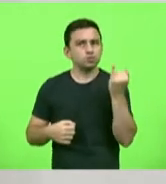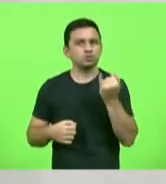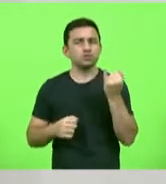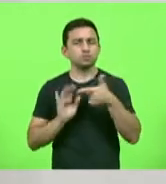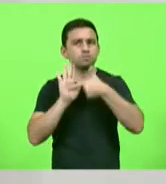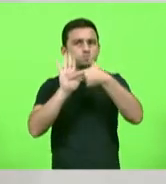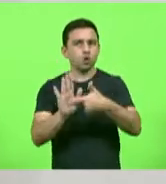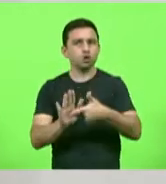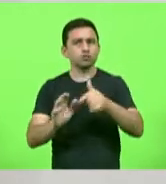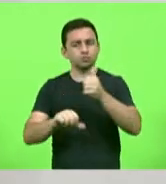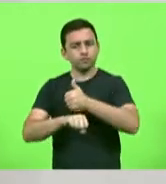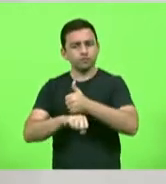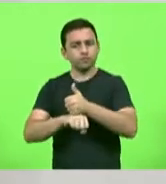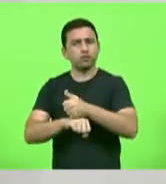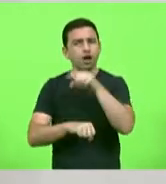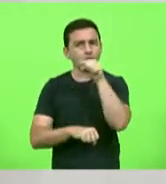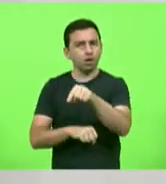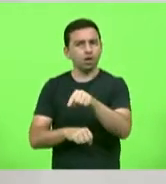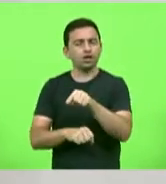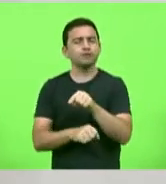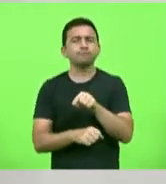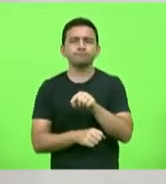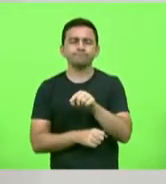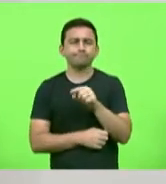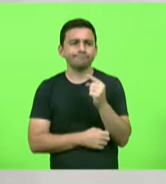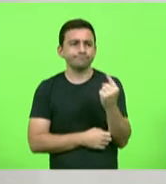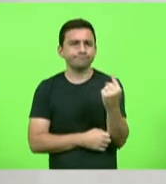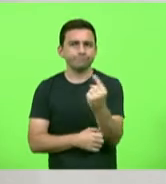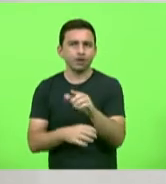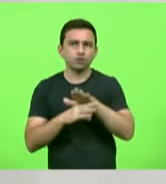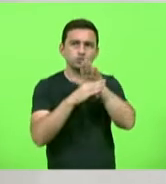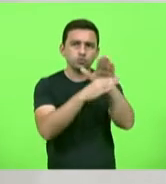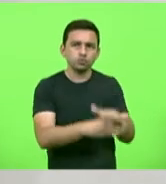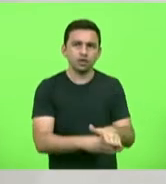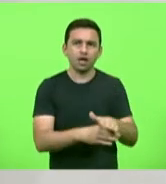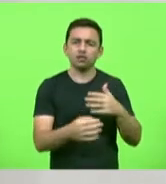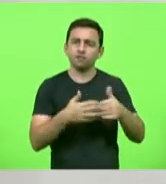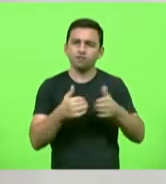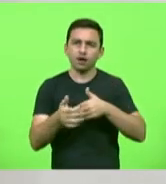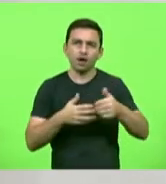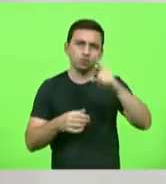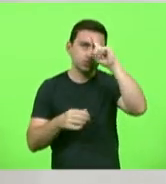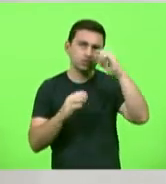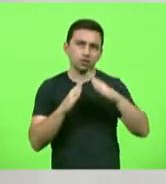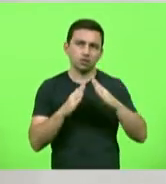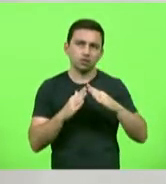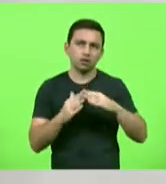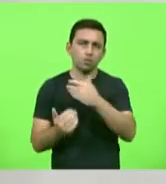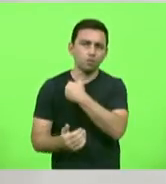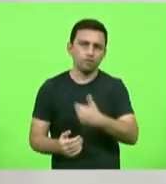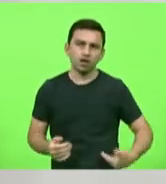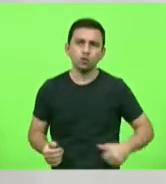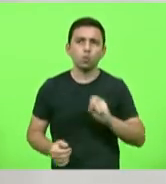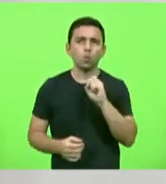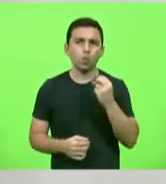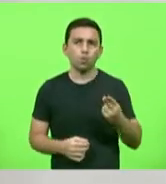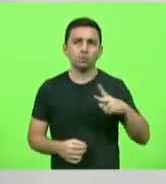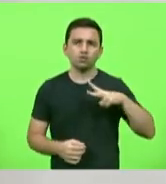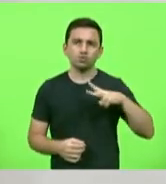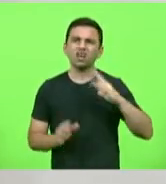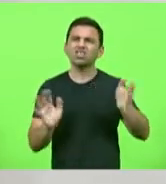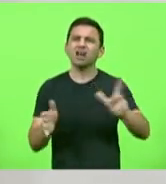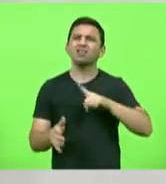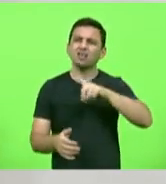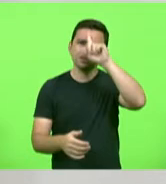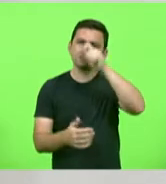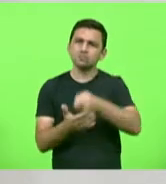profissional nos leitos de UTI, seja dos hospitais públicos ou privados de Santa Catarina. Determinação que já existe,